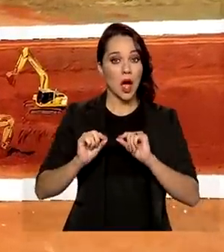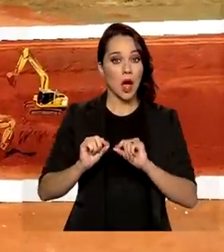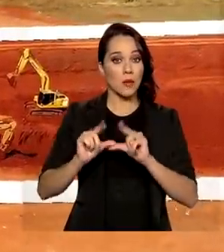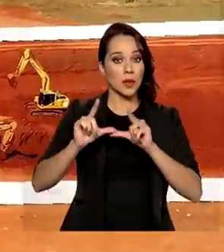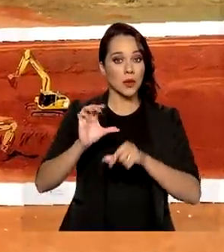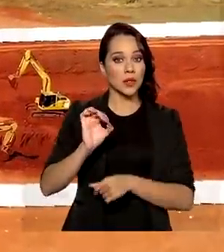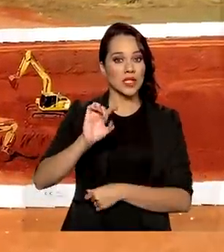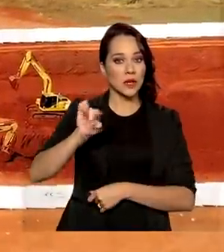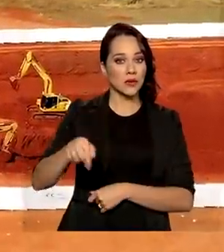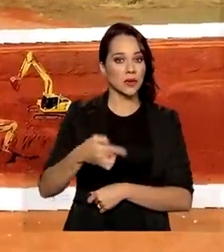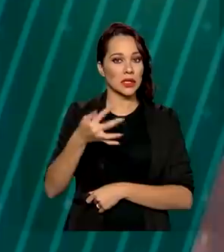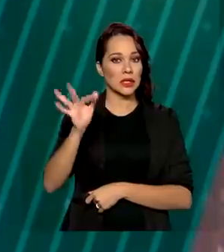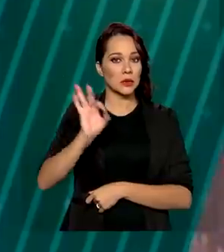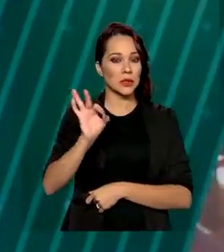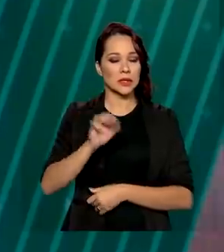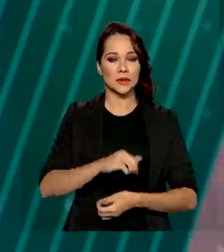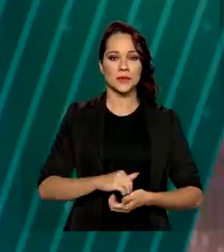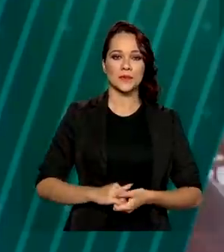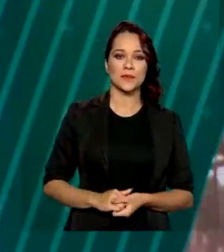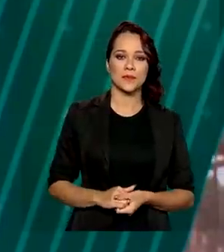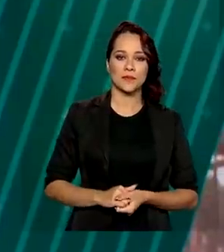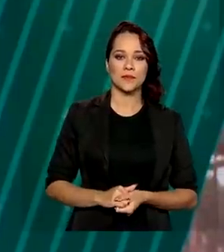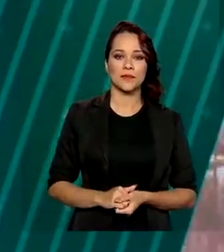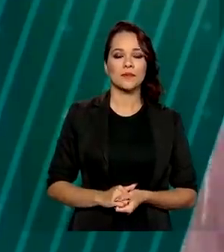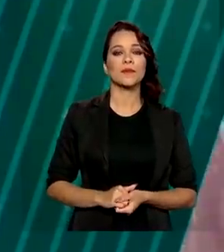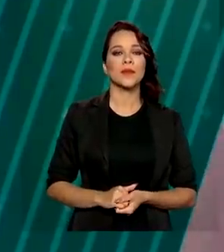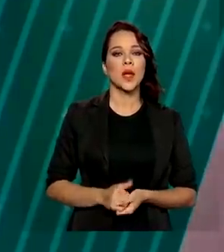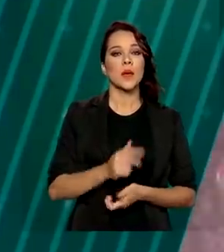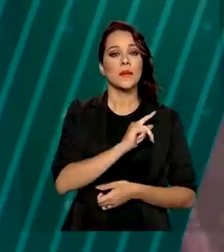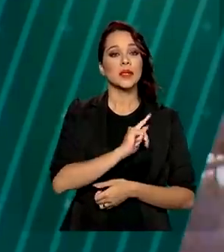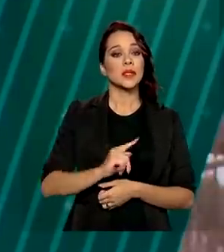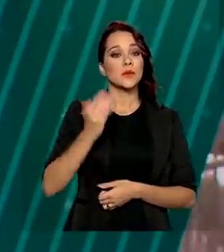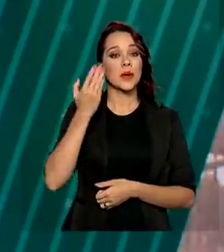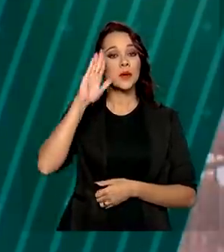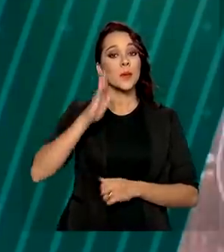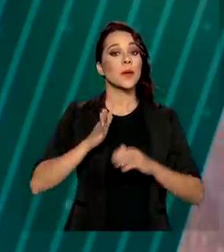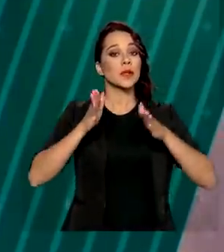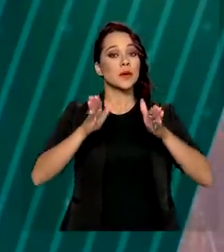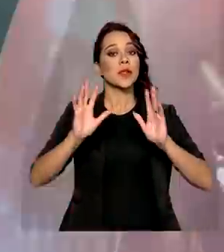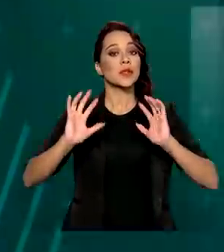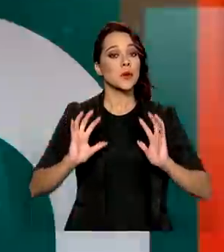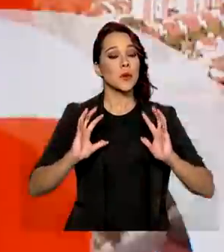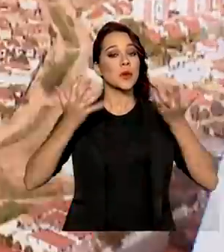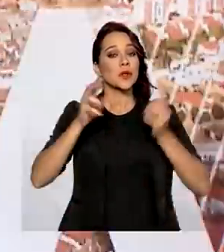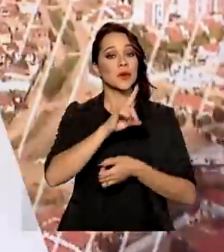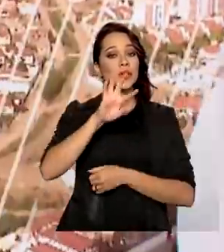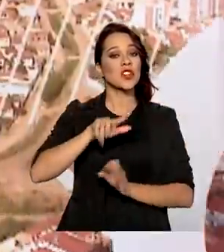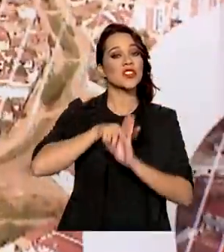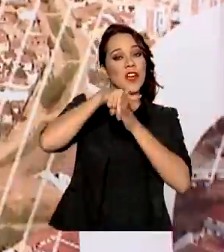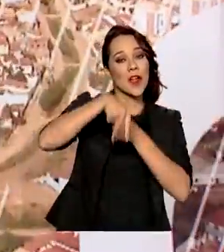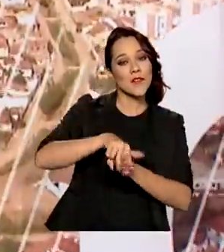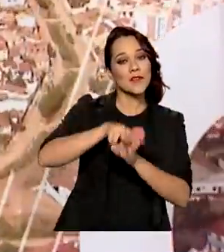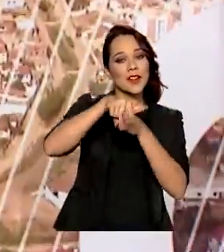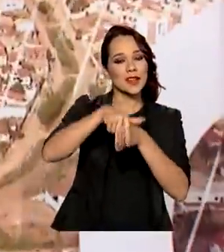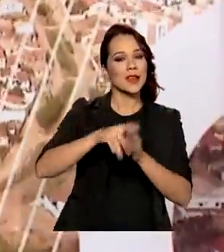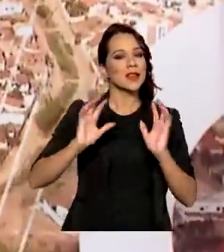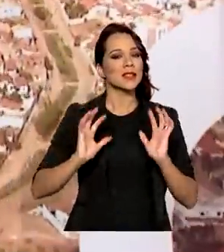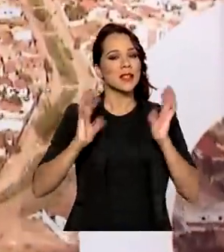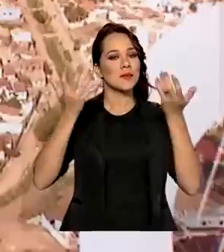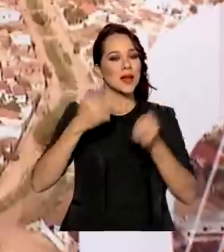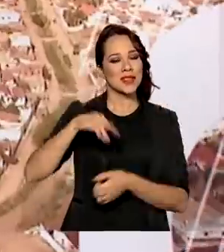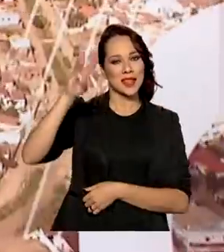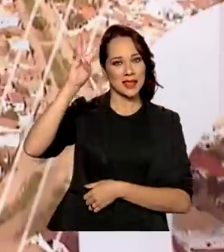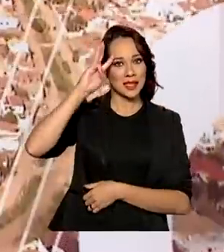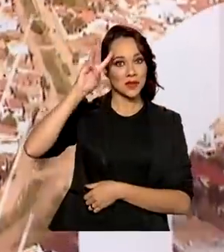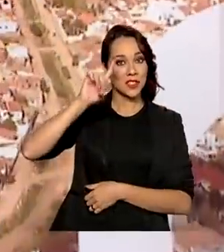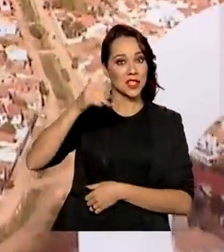,7%. O presidente Jair Bolsonaro participou das comemorações pelo Dia da Cavalaria, celebrado